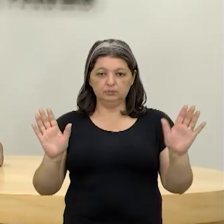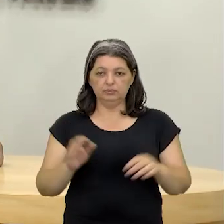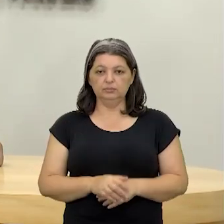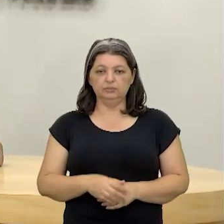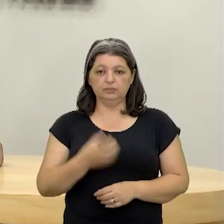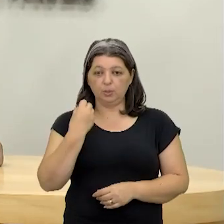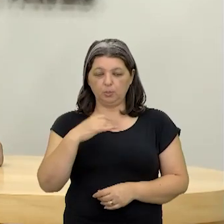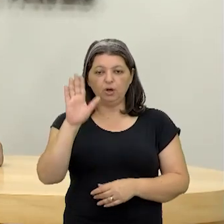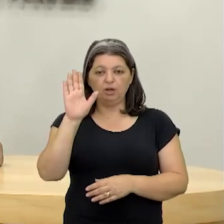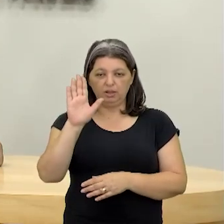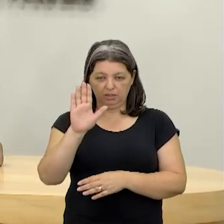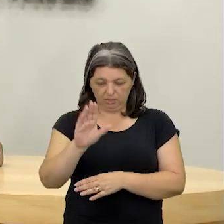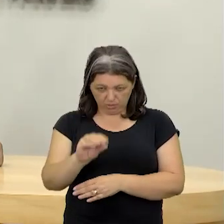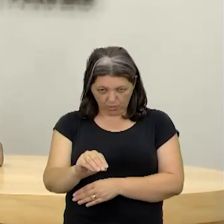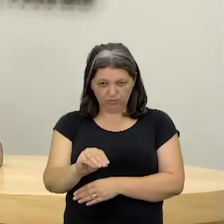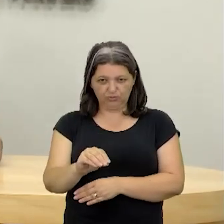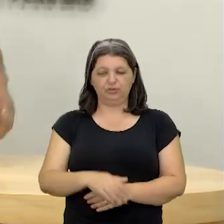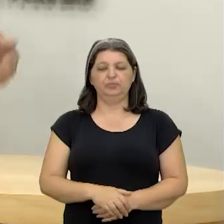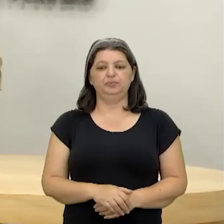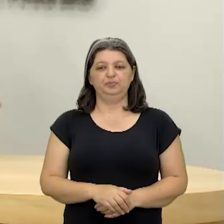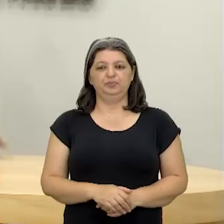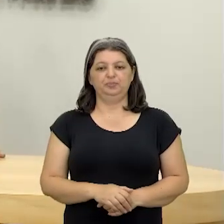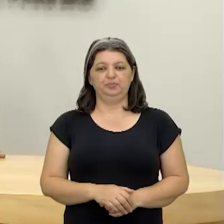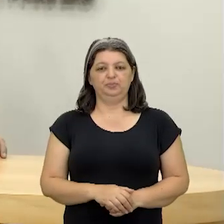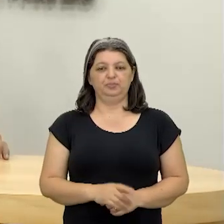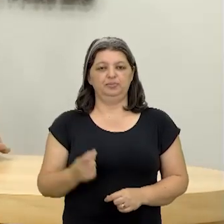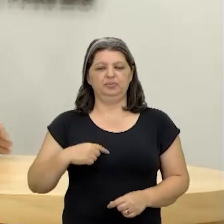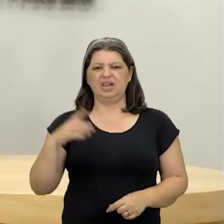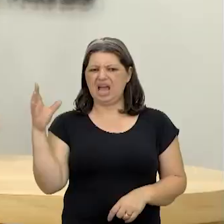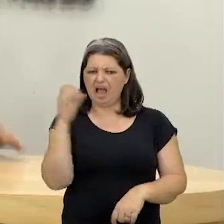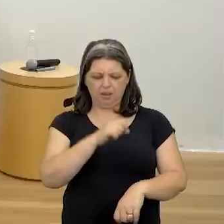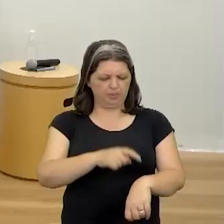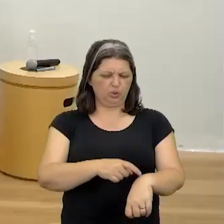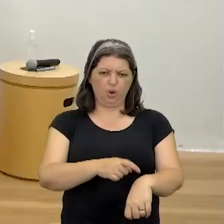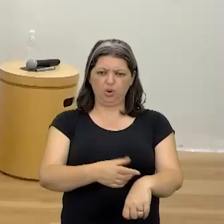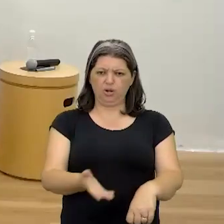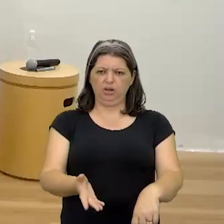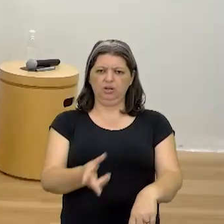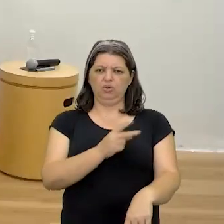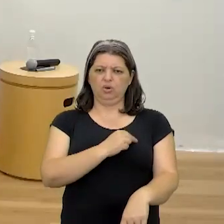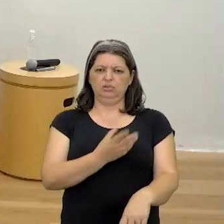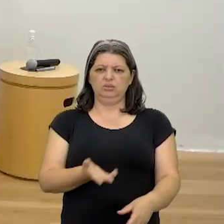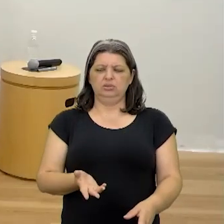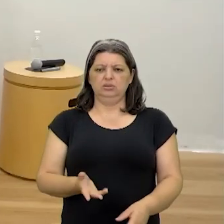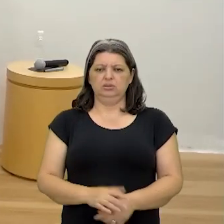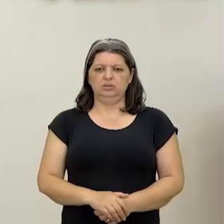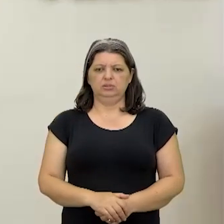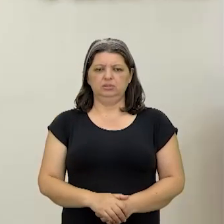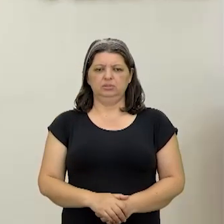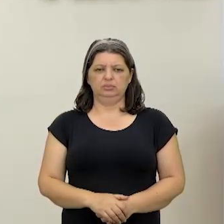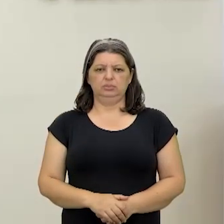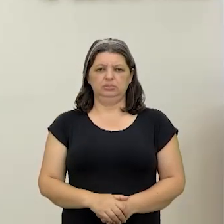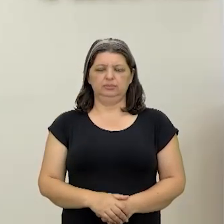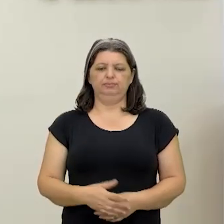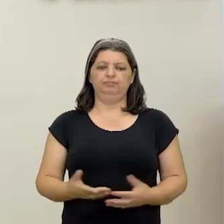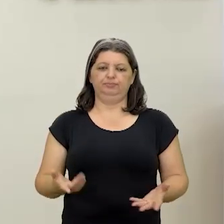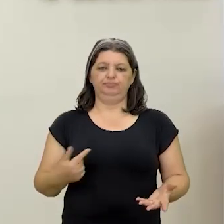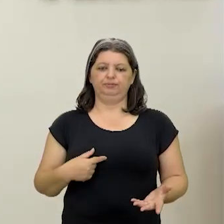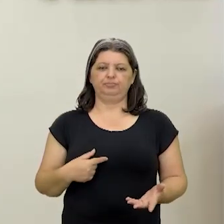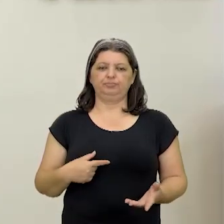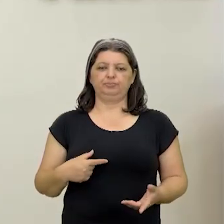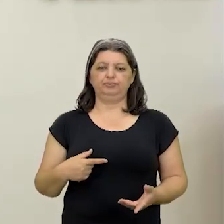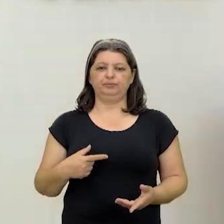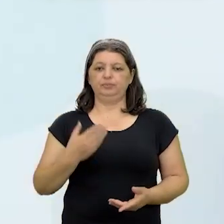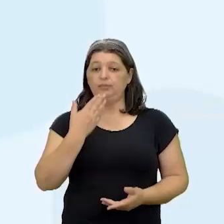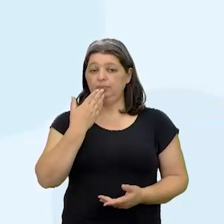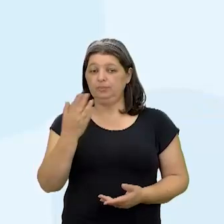Boa noite, pessoal. Olha, que bacana. Passou rápido a aula. Eu também achei que passou rápido. Vou pedir para a